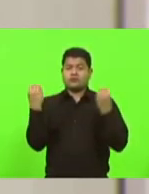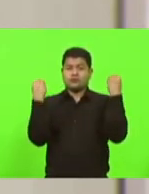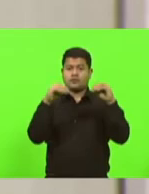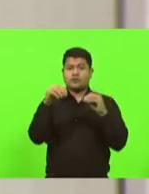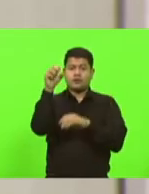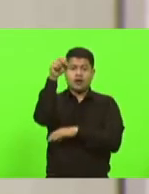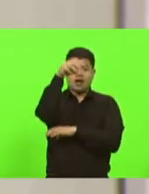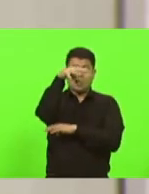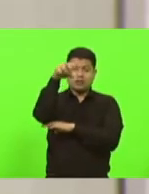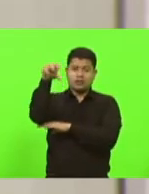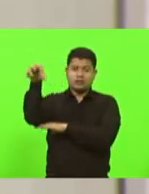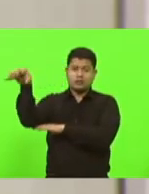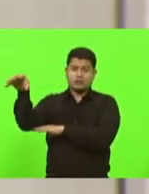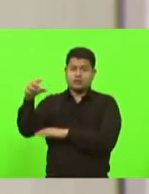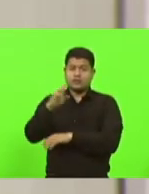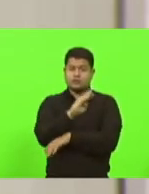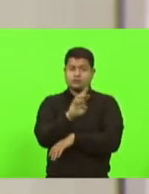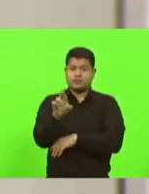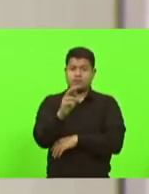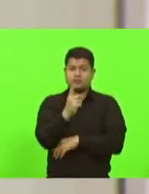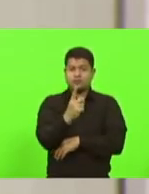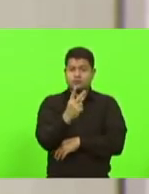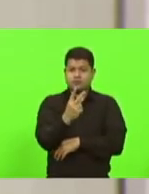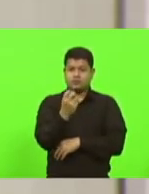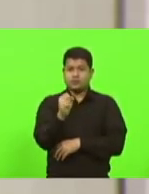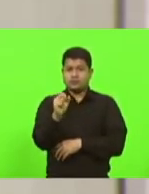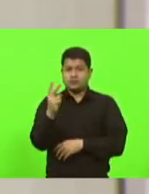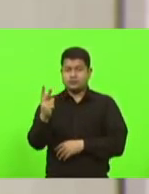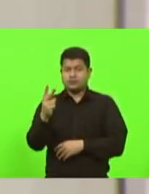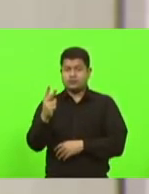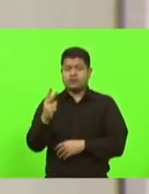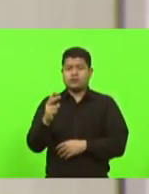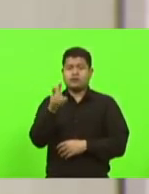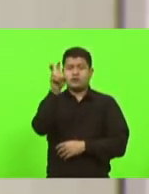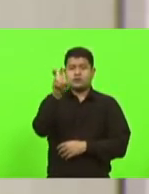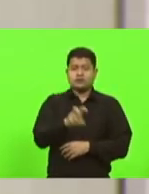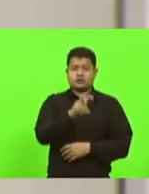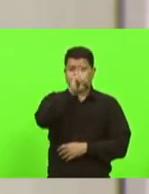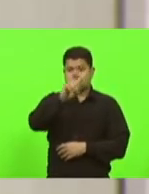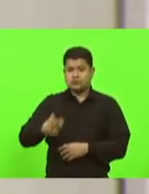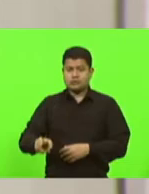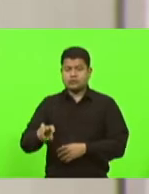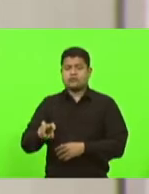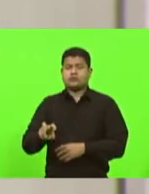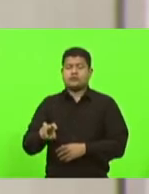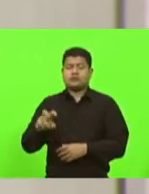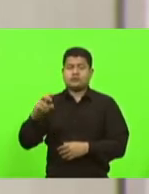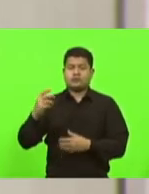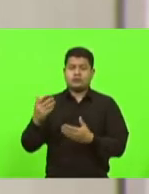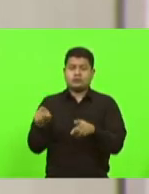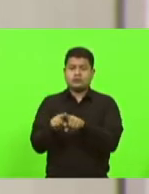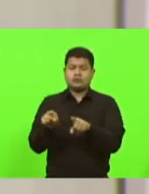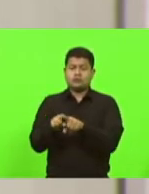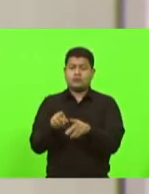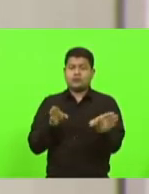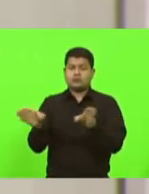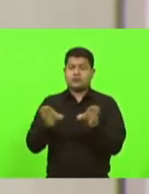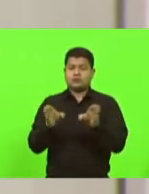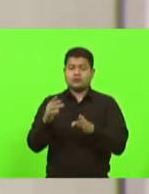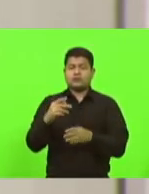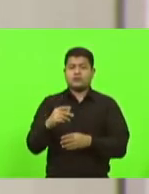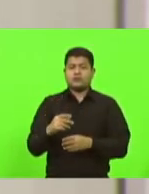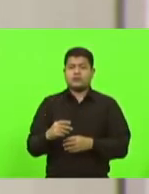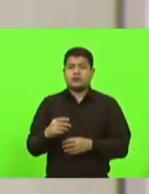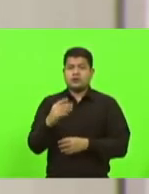-282 no município de Xancherê e nos acessos ao Parque da FEME e à